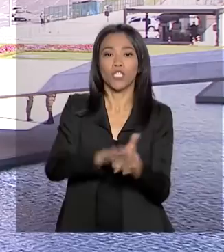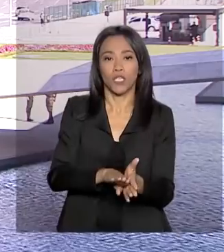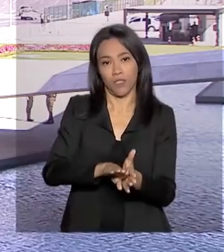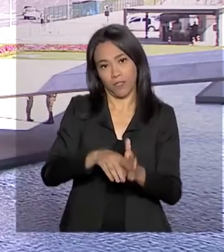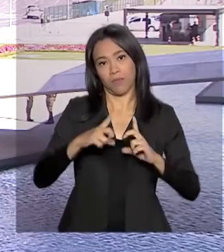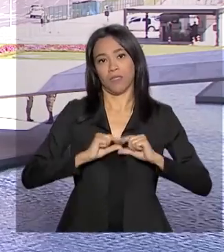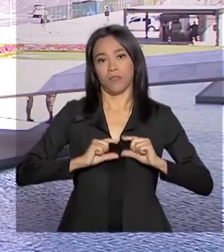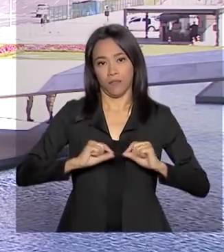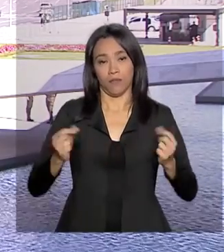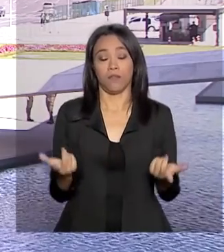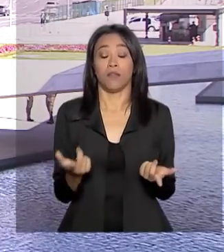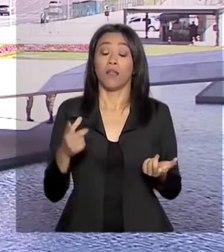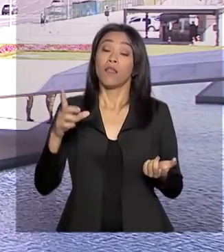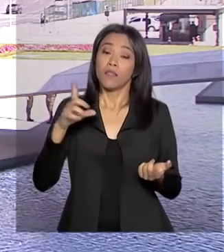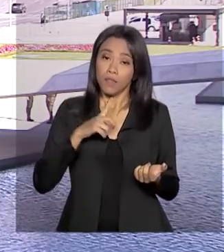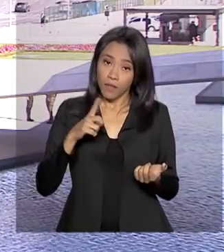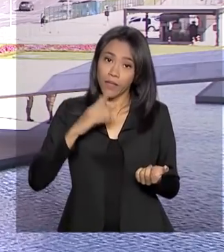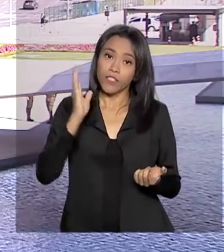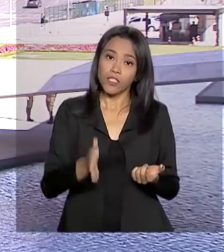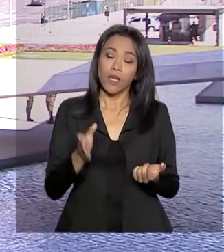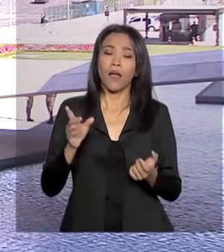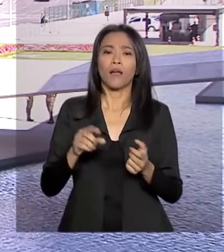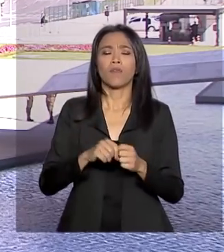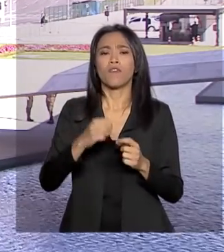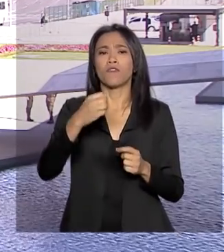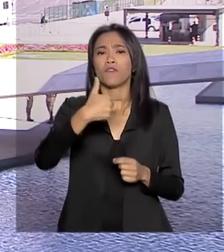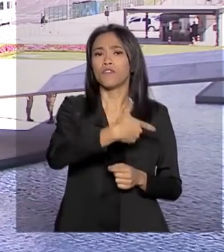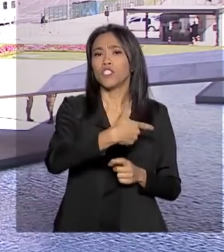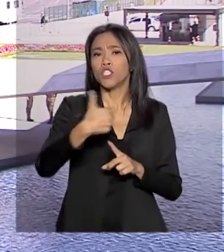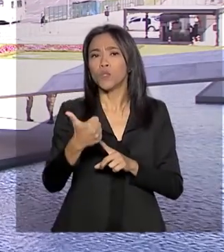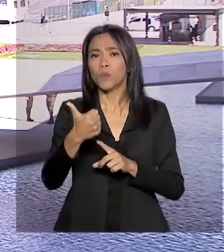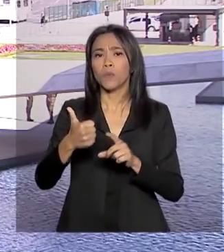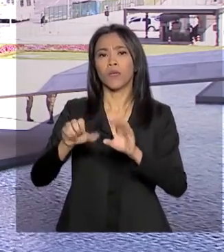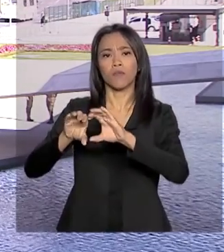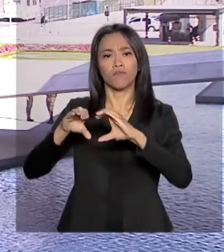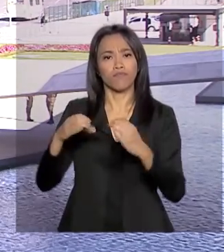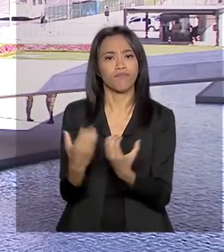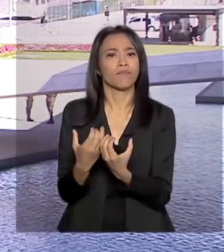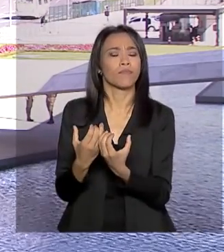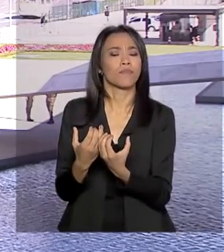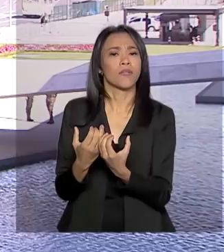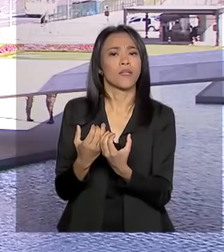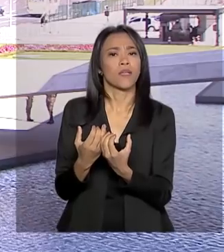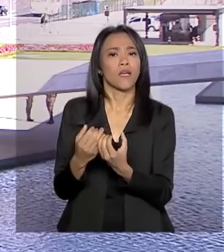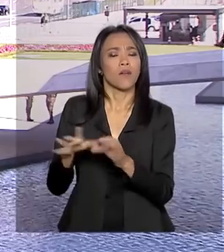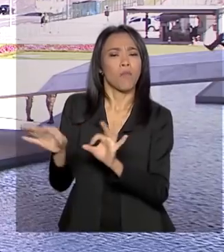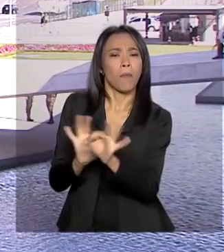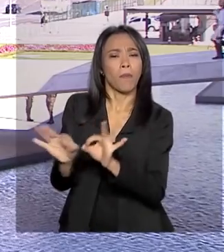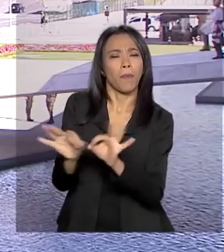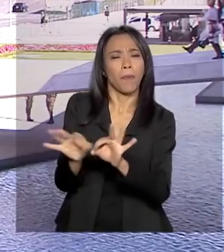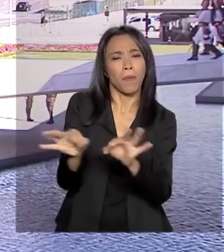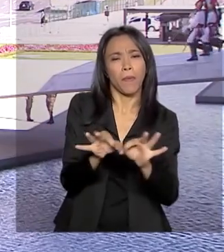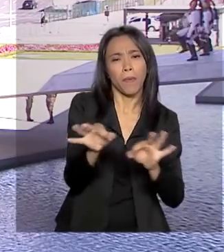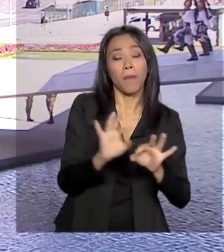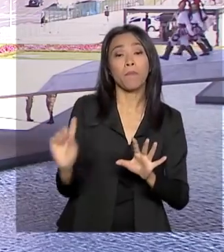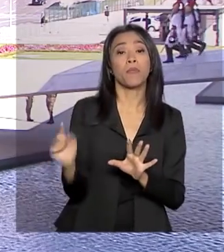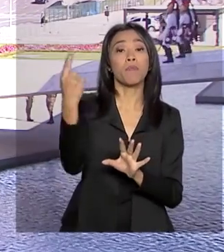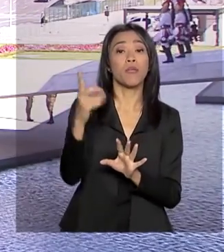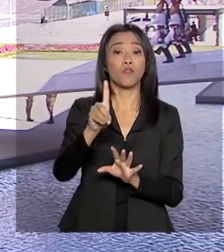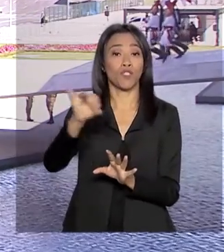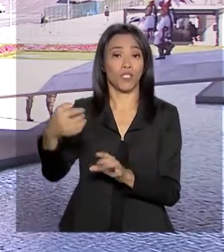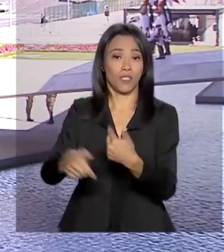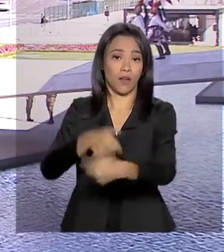Câmara tem reuniões convocadas em 21 comissões, com destaque para o primeiro dia de trabalho da Comissão Especial da